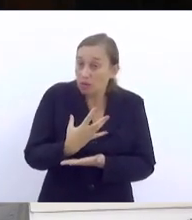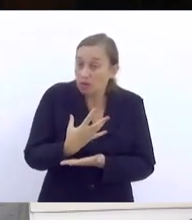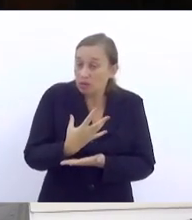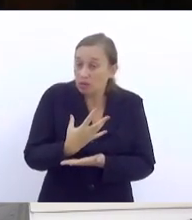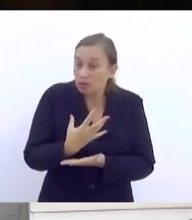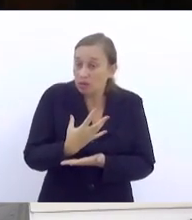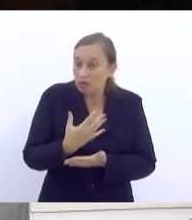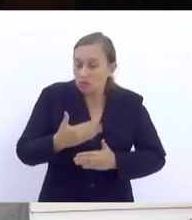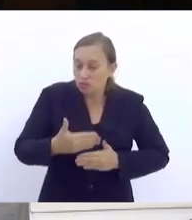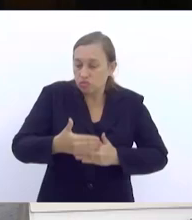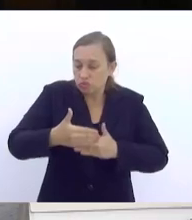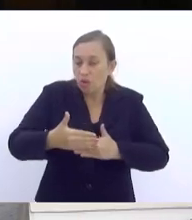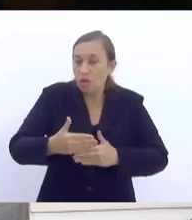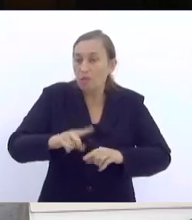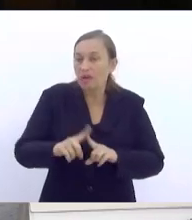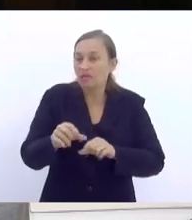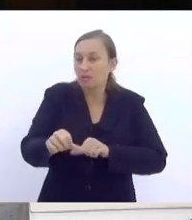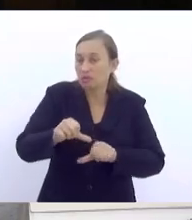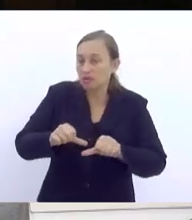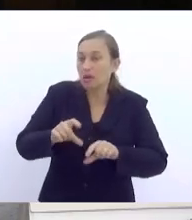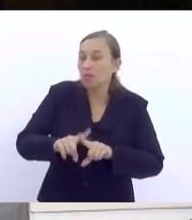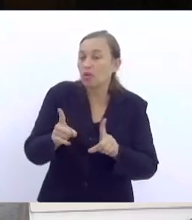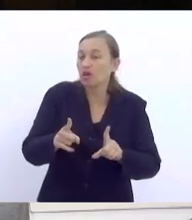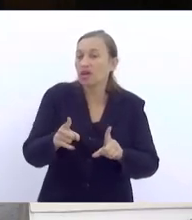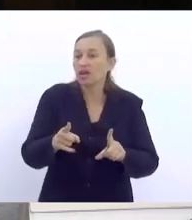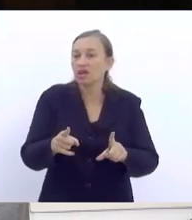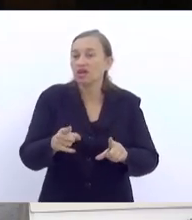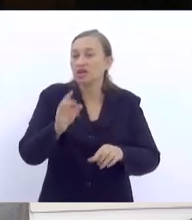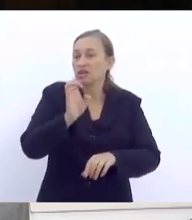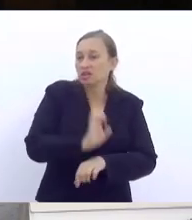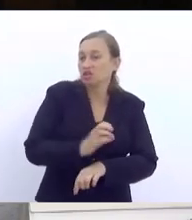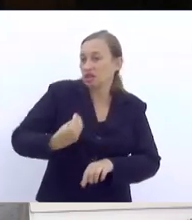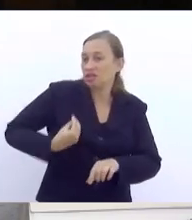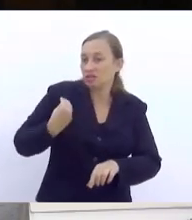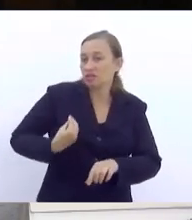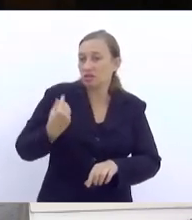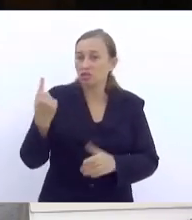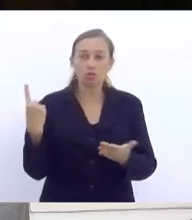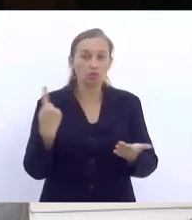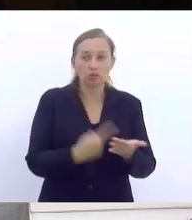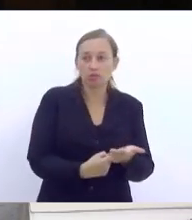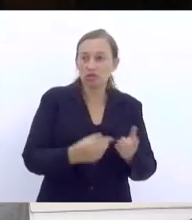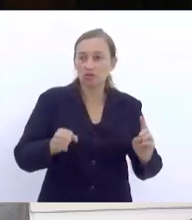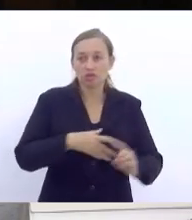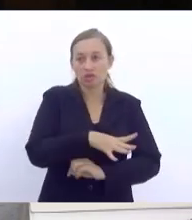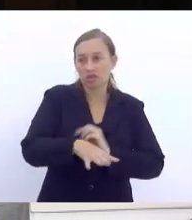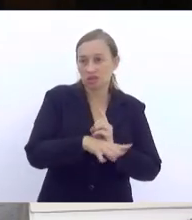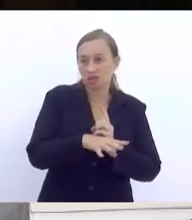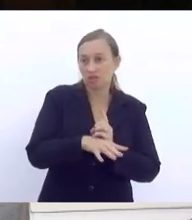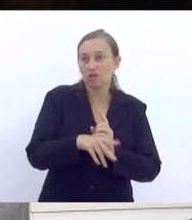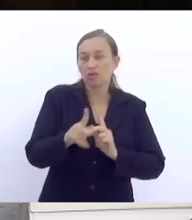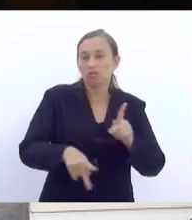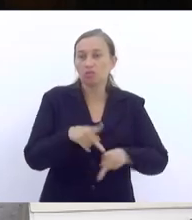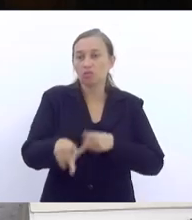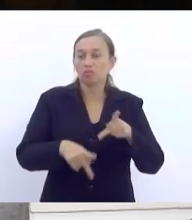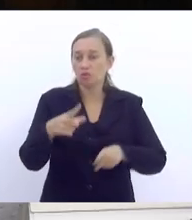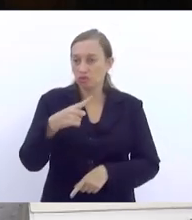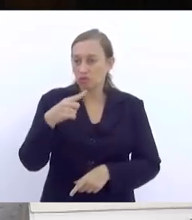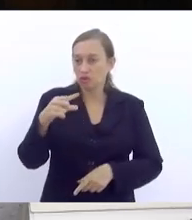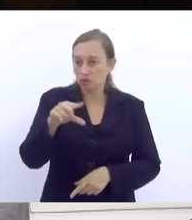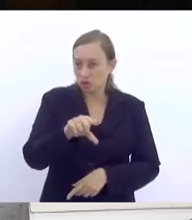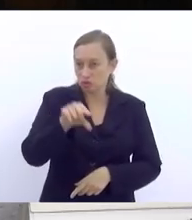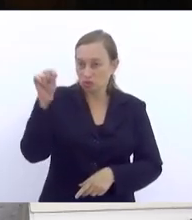avançando, ela vai mudar, porque a gente vive em um Estado que não tem compromisso social com a população que os elegeu.